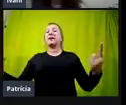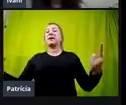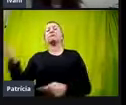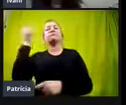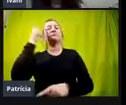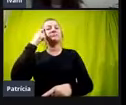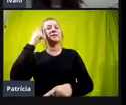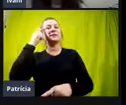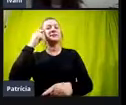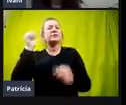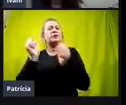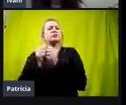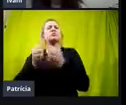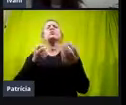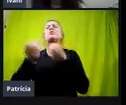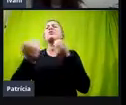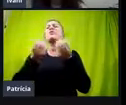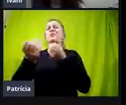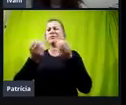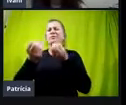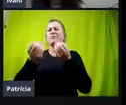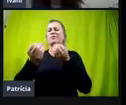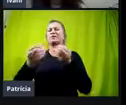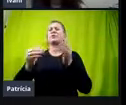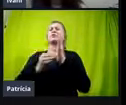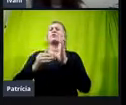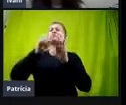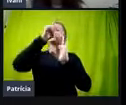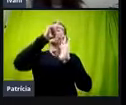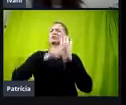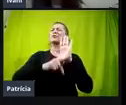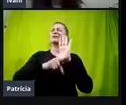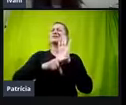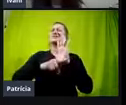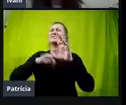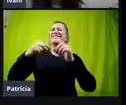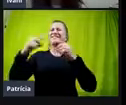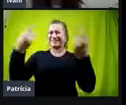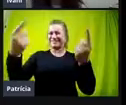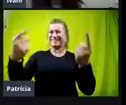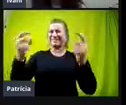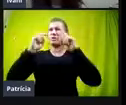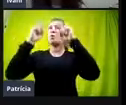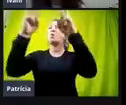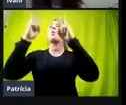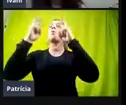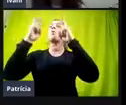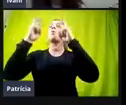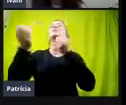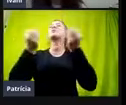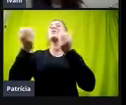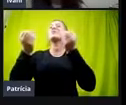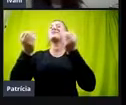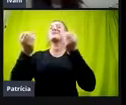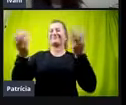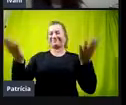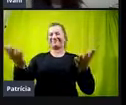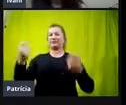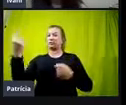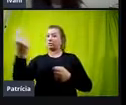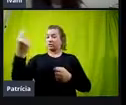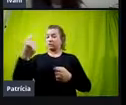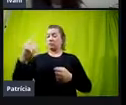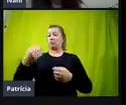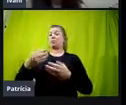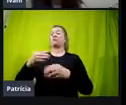juntos em como fazer o último projeto de ônibus sozinho, sem que seja com o recurso que eu propus para ele, né? Eu propus para